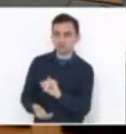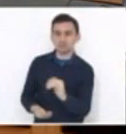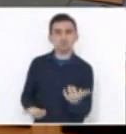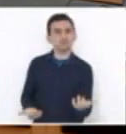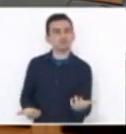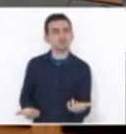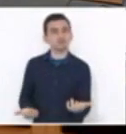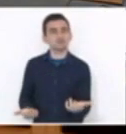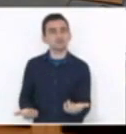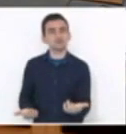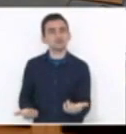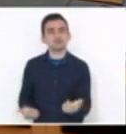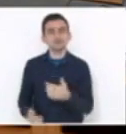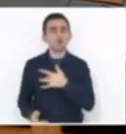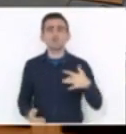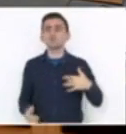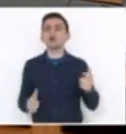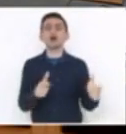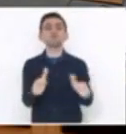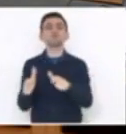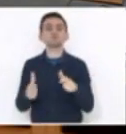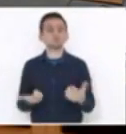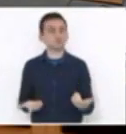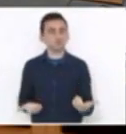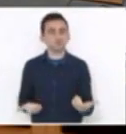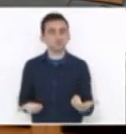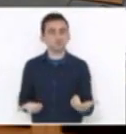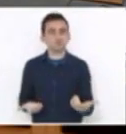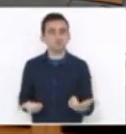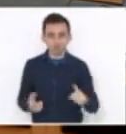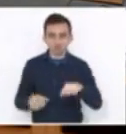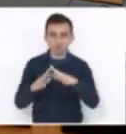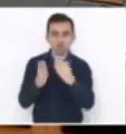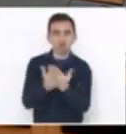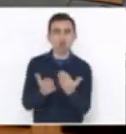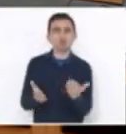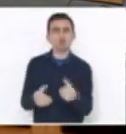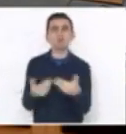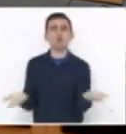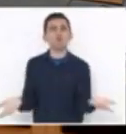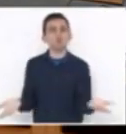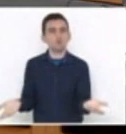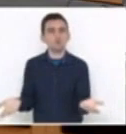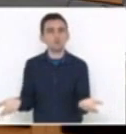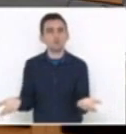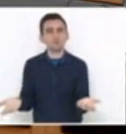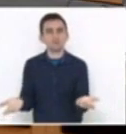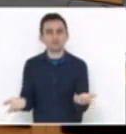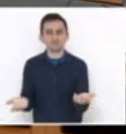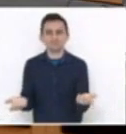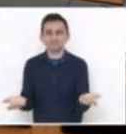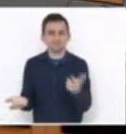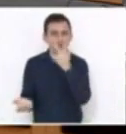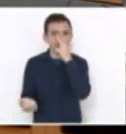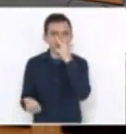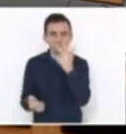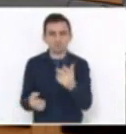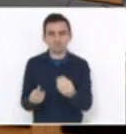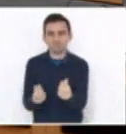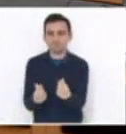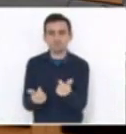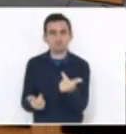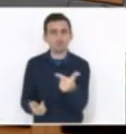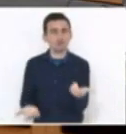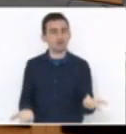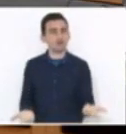quais são as áreas da saúde? É em escola, mas em que escola? É muito vago. Mas quando o governo